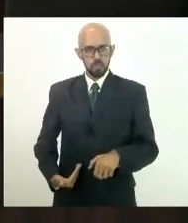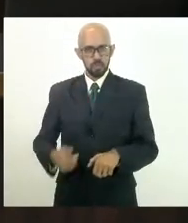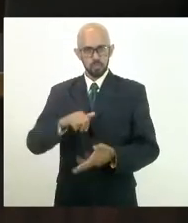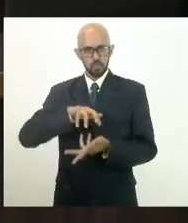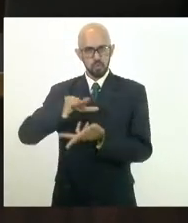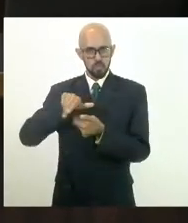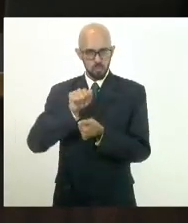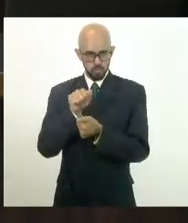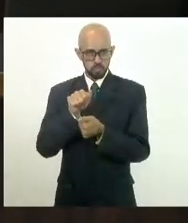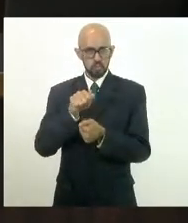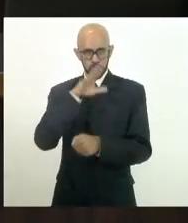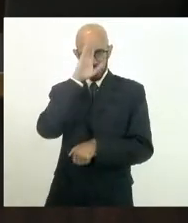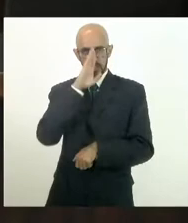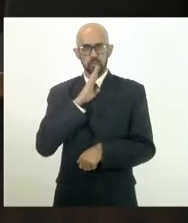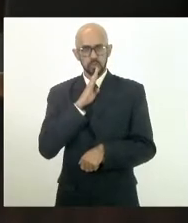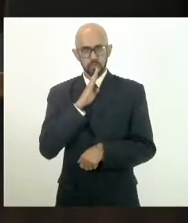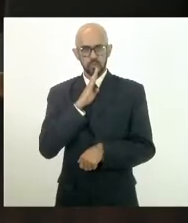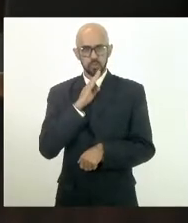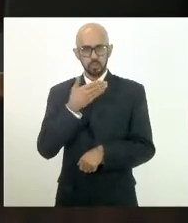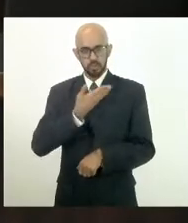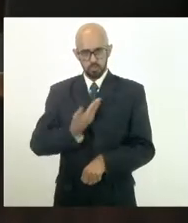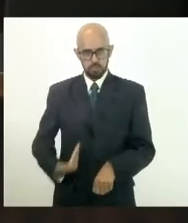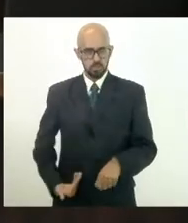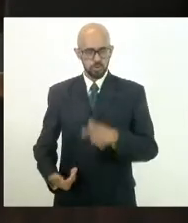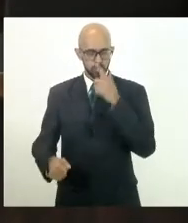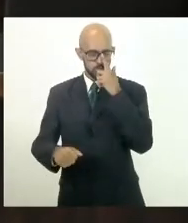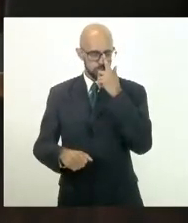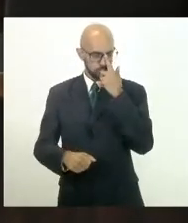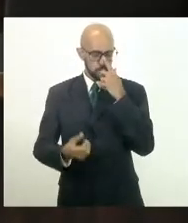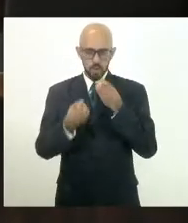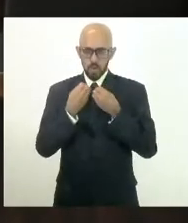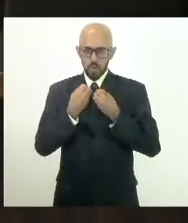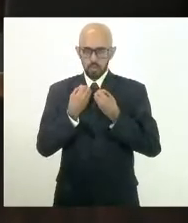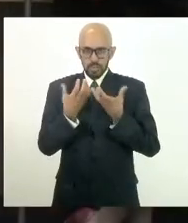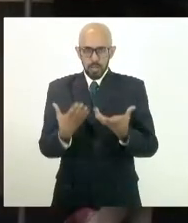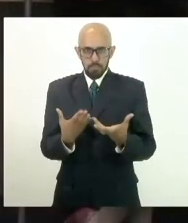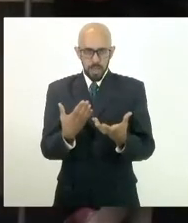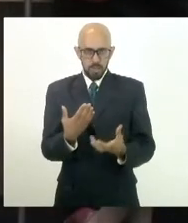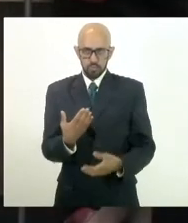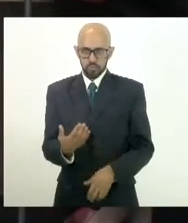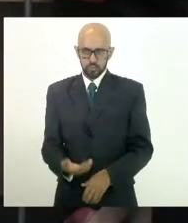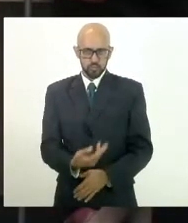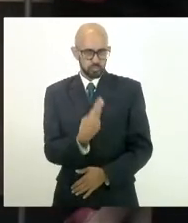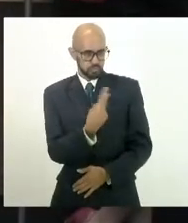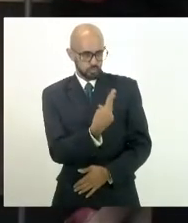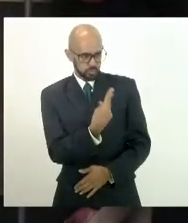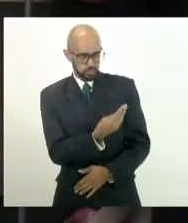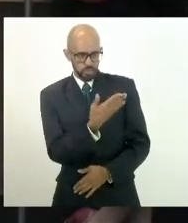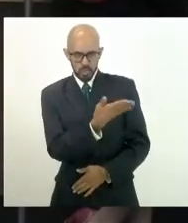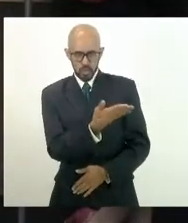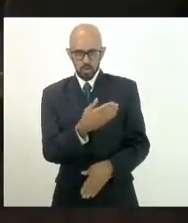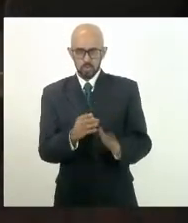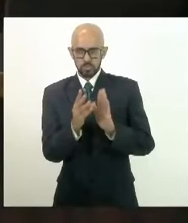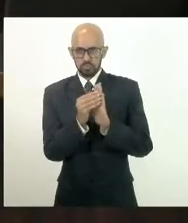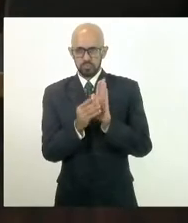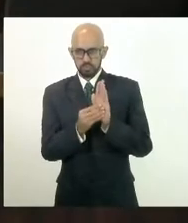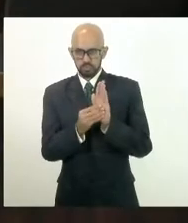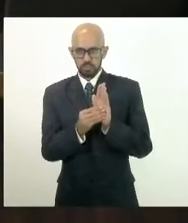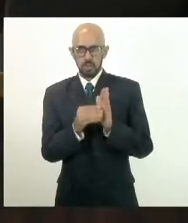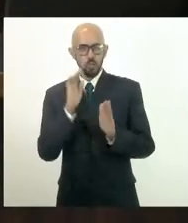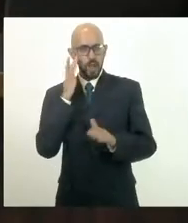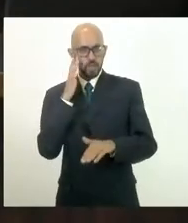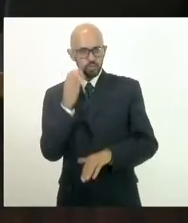gratuito. Então, desabafo de vossa excelência está consignado aqui, eu acho que emocionou a todos nós,